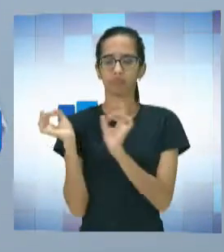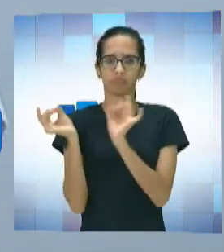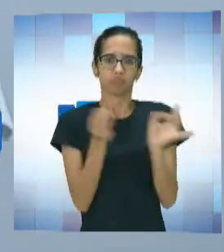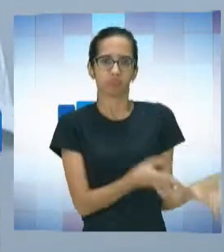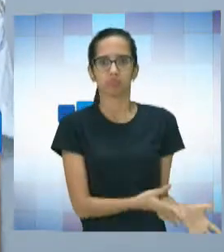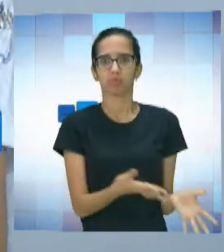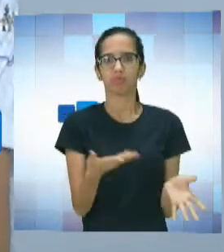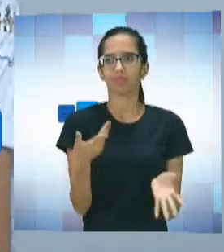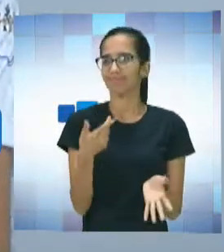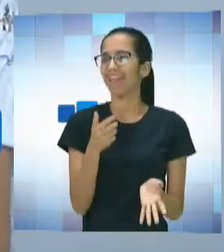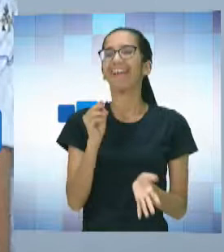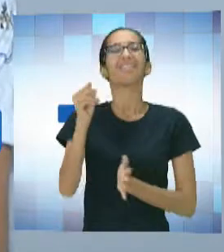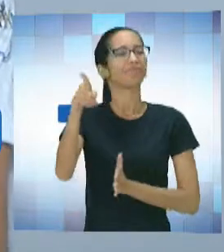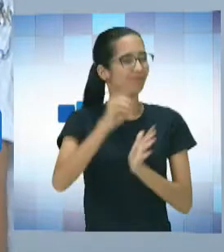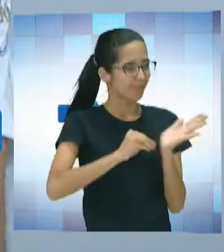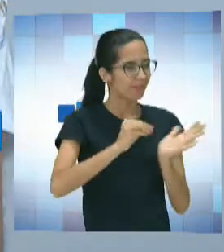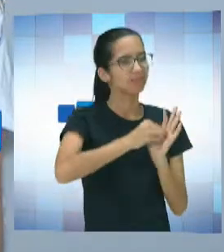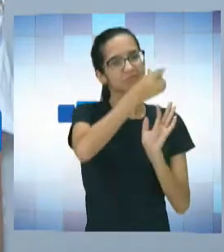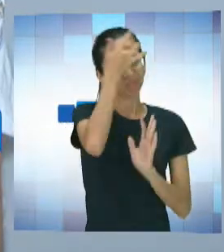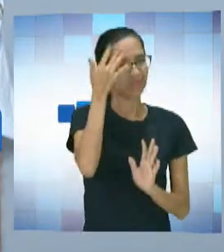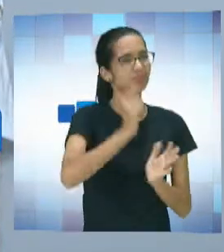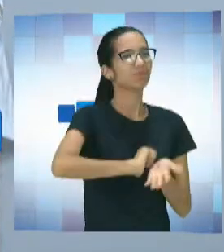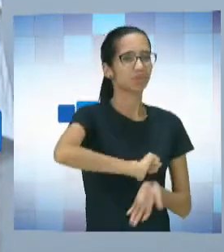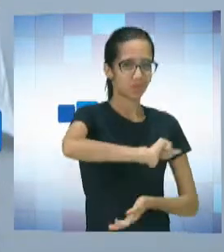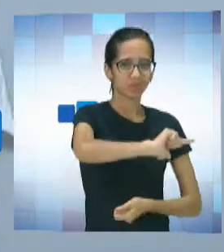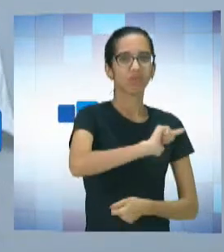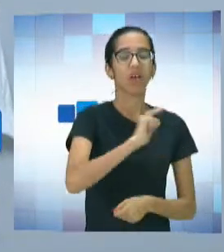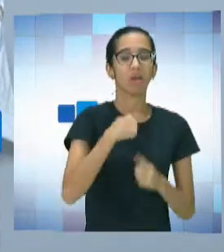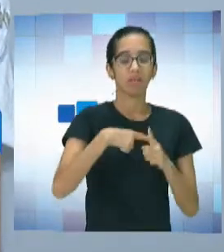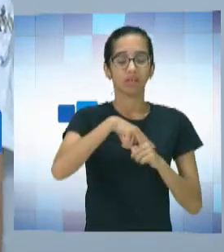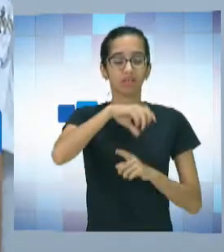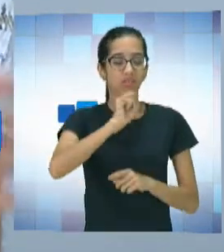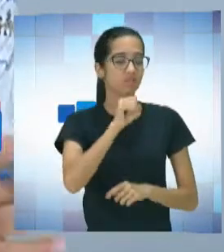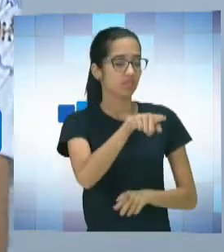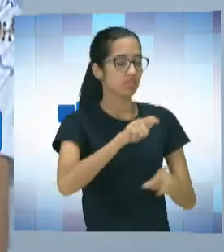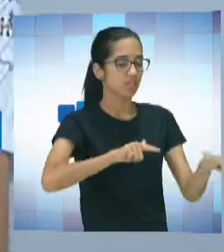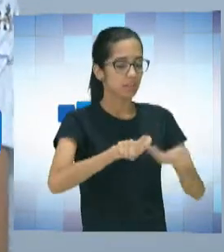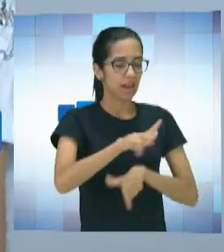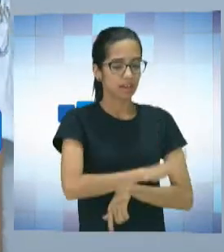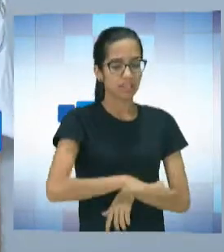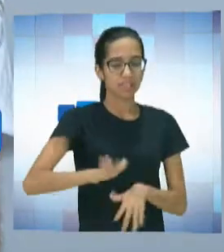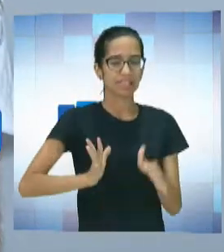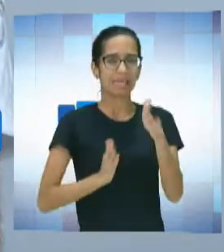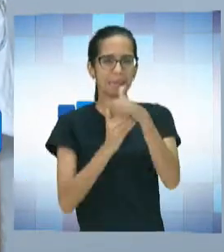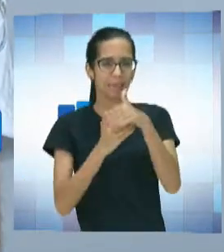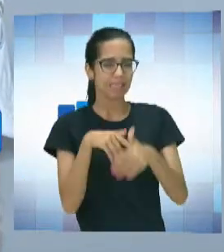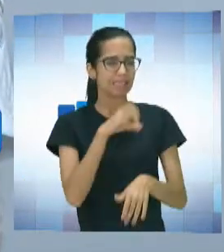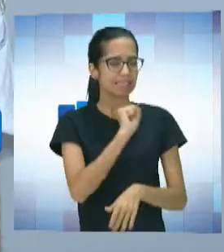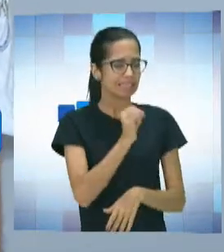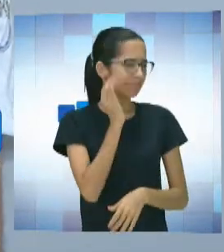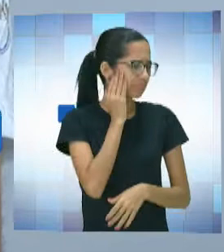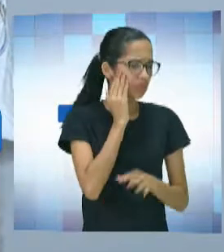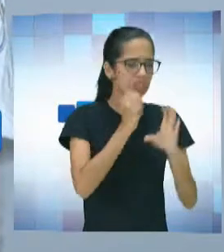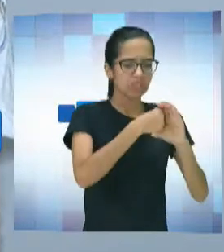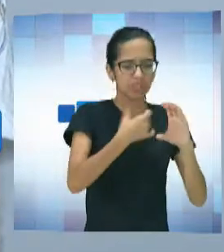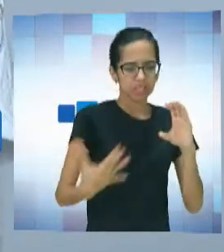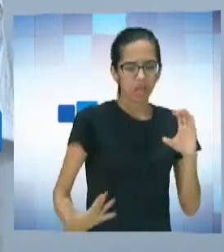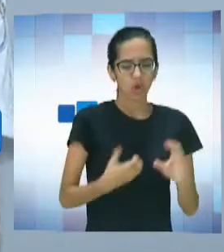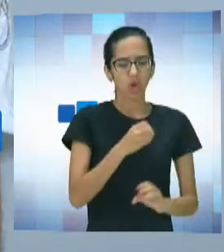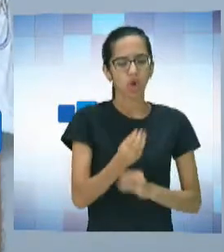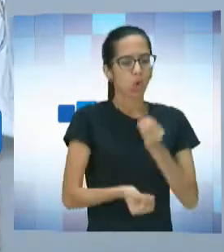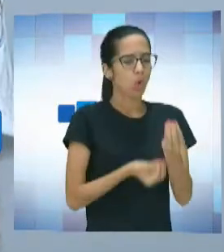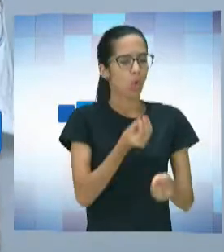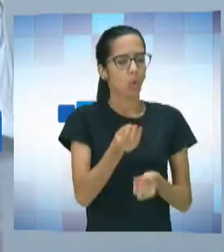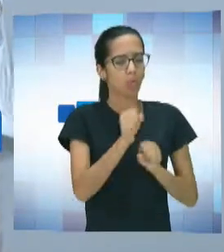hoje você trabalhar com crianças que têm alguma limitação, ou se você não entender um perfil deles e como você agregar a